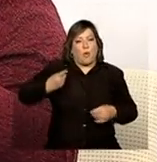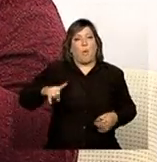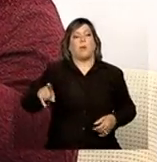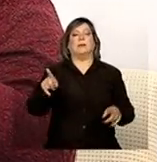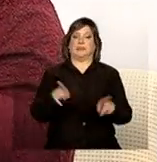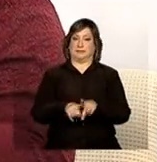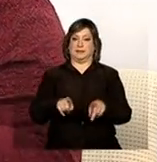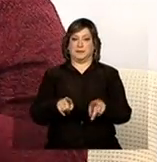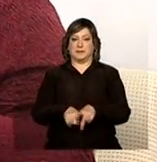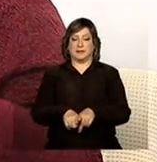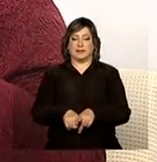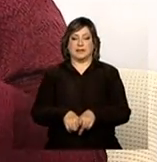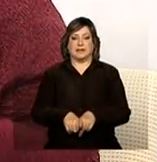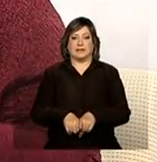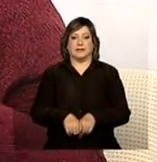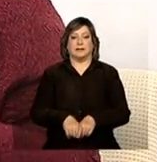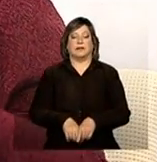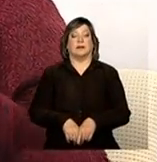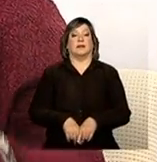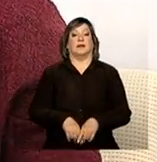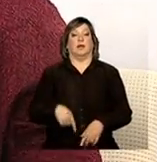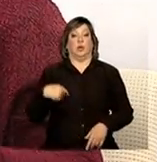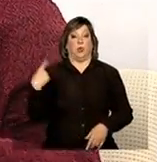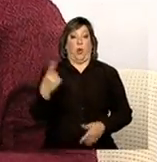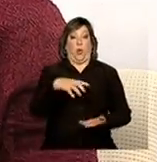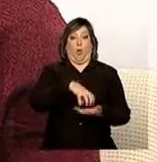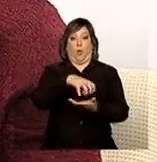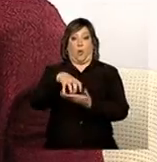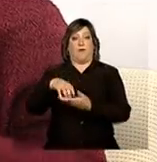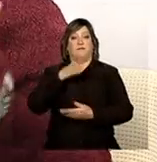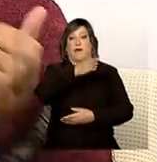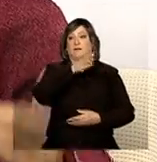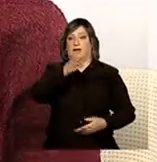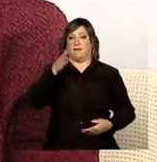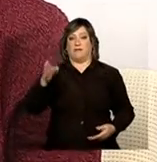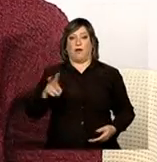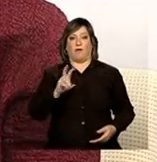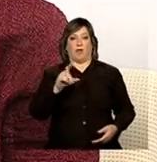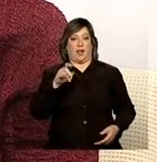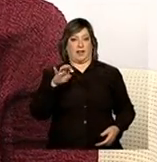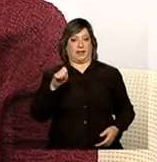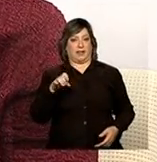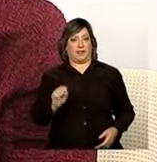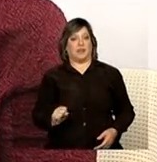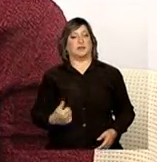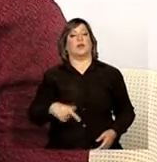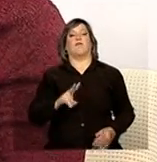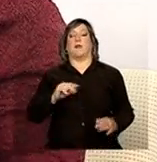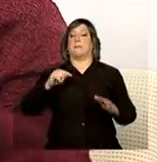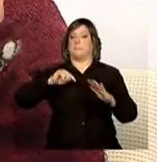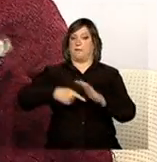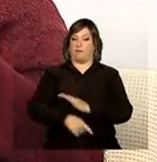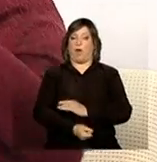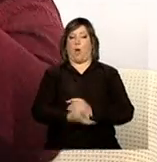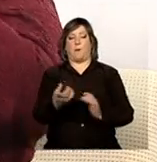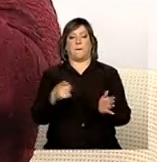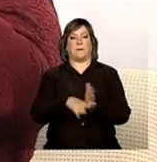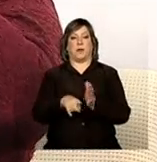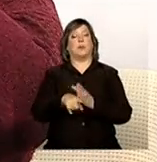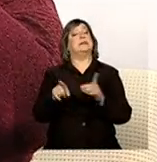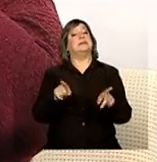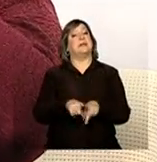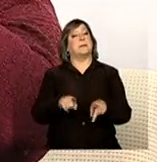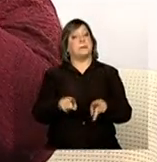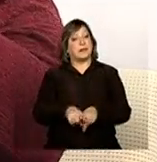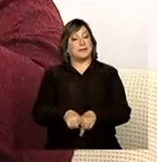por exemplo, do ponto de vista das equipes volantes, nós vamos aprofundar algumas perguntas. E na gestão também,